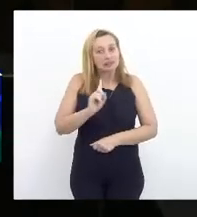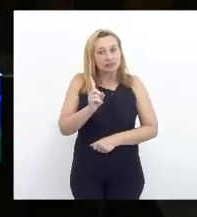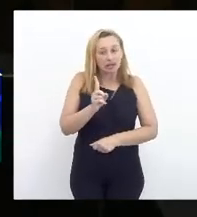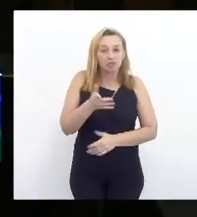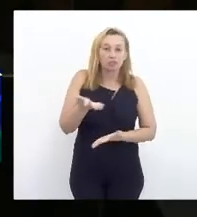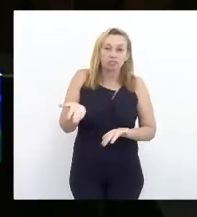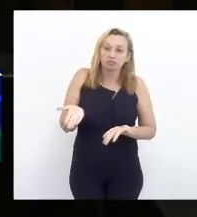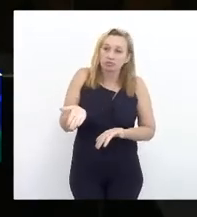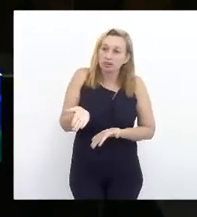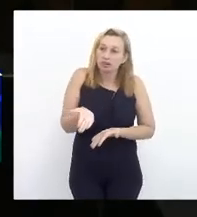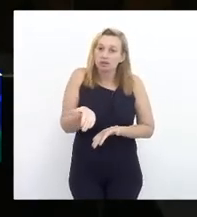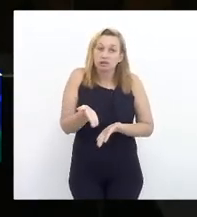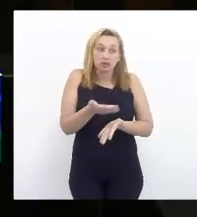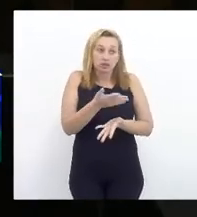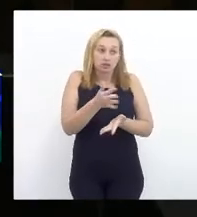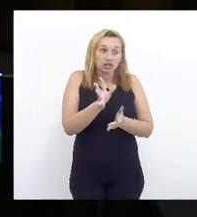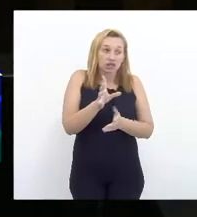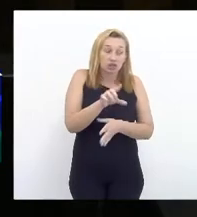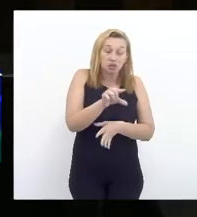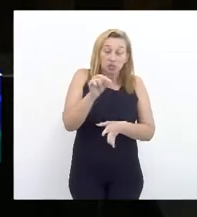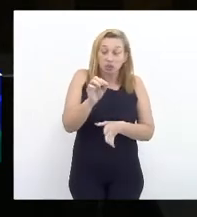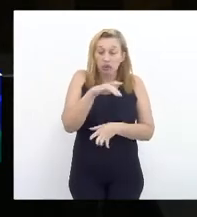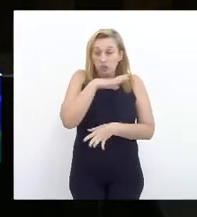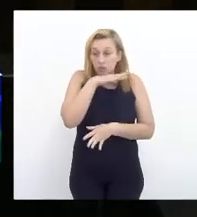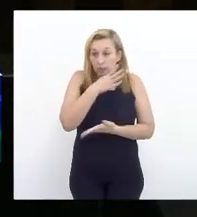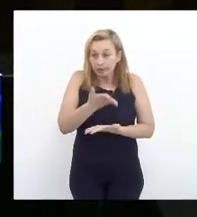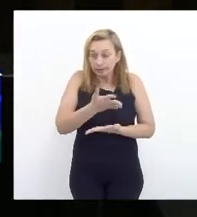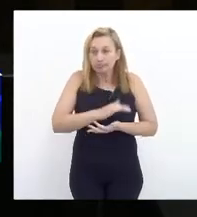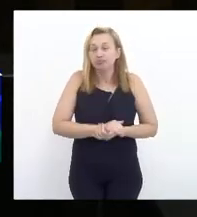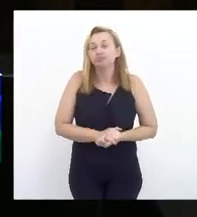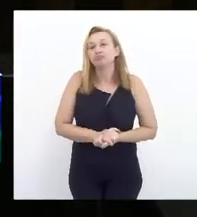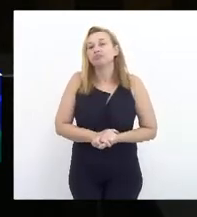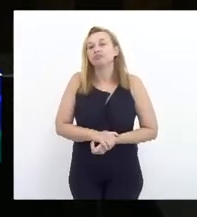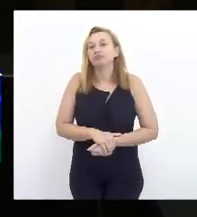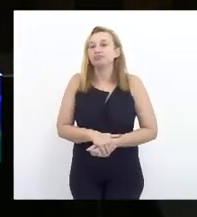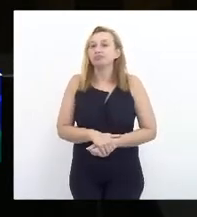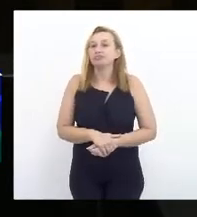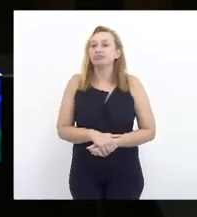essa decisão tão drástica. Assim sendo,